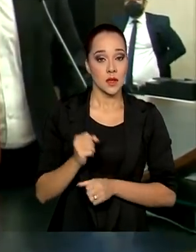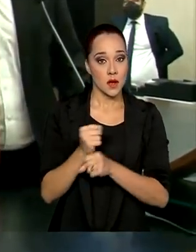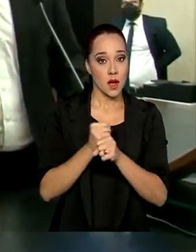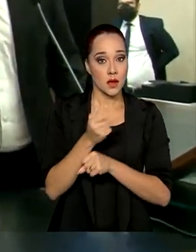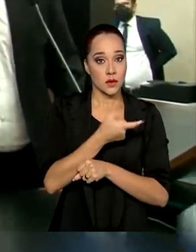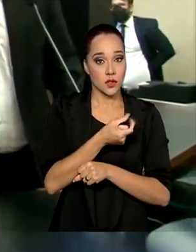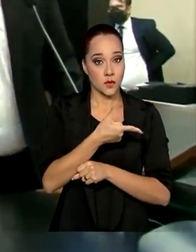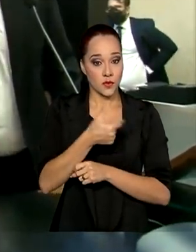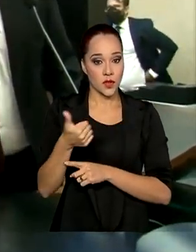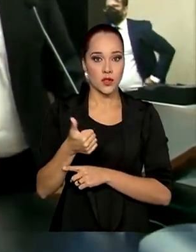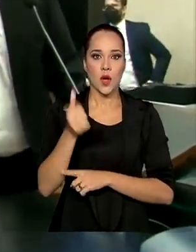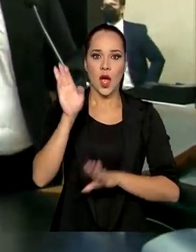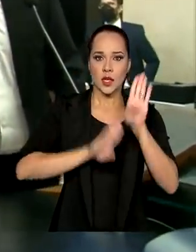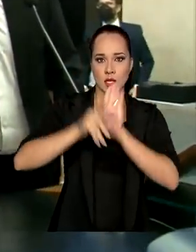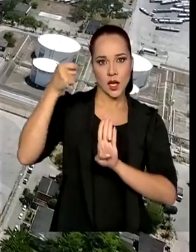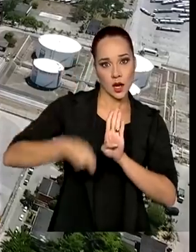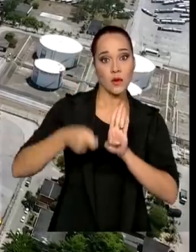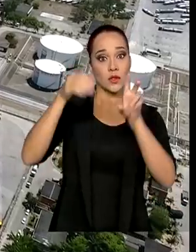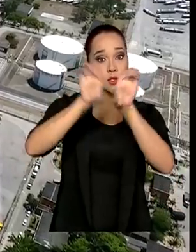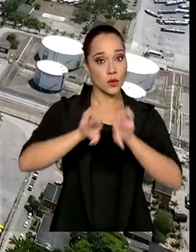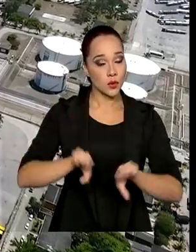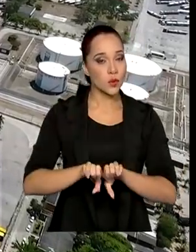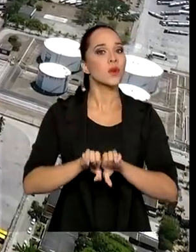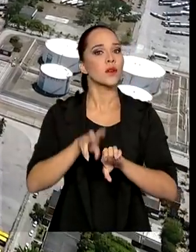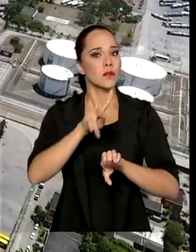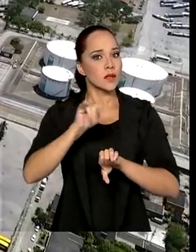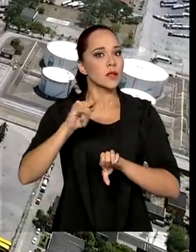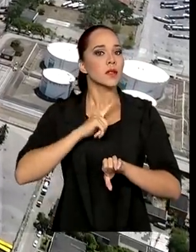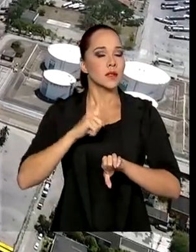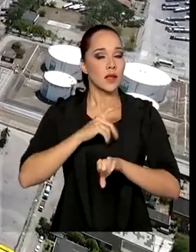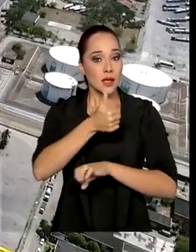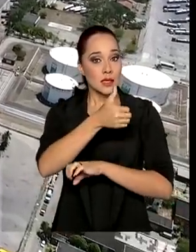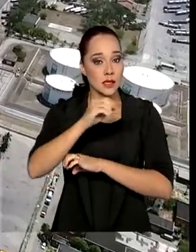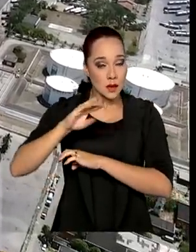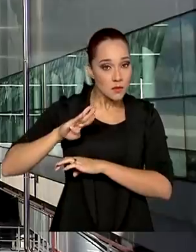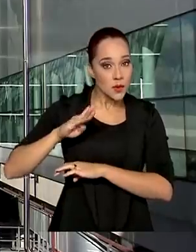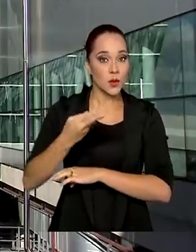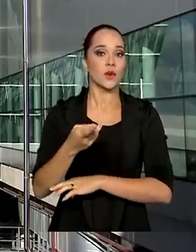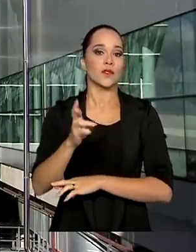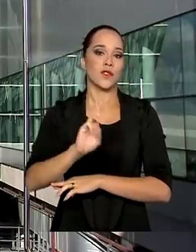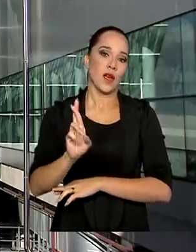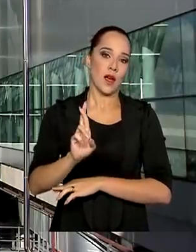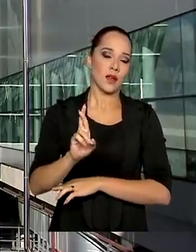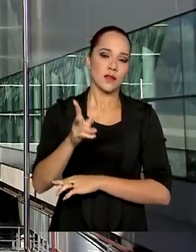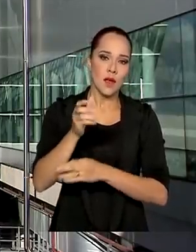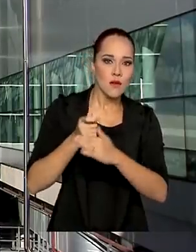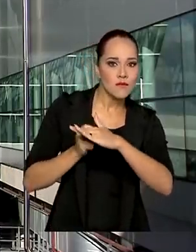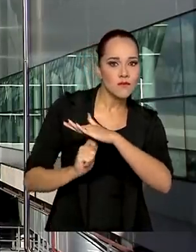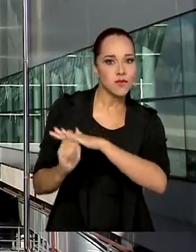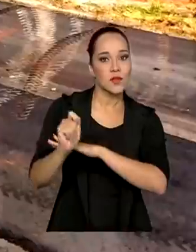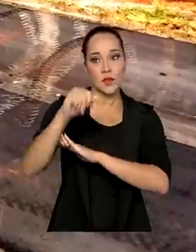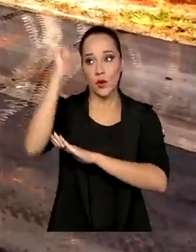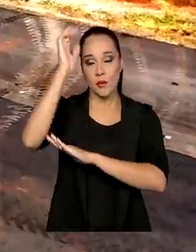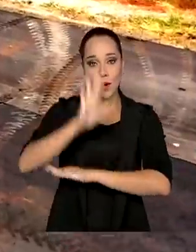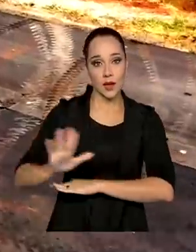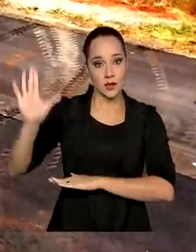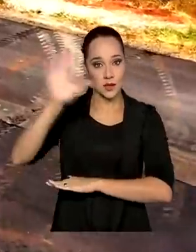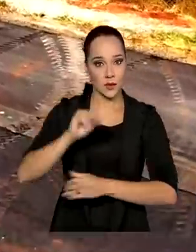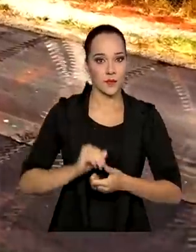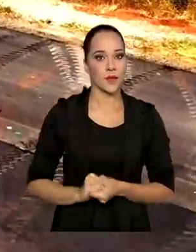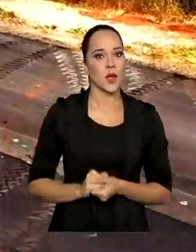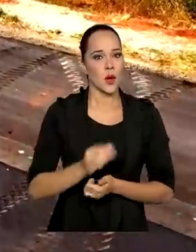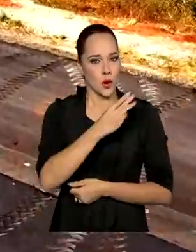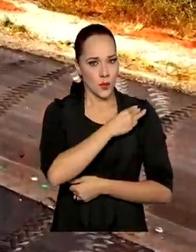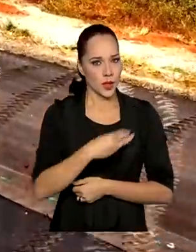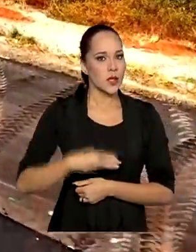2021, os leilões de infraestrutura devem gerar cerca de R 100 bilhões em investimentos no país. Na previsão